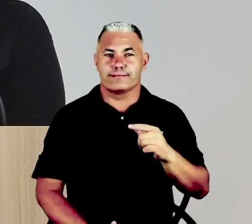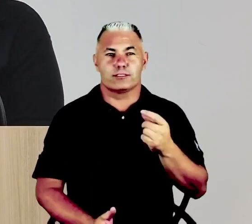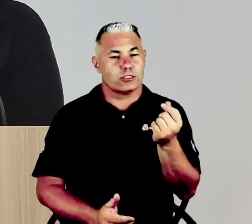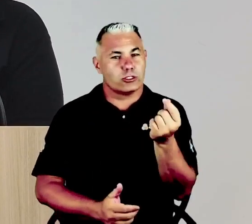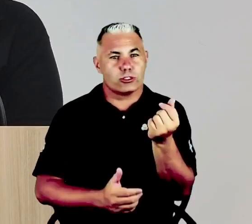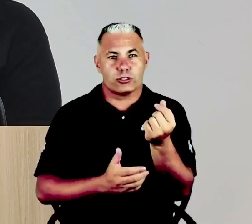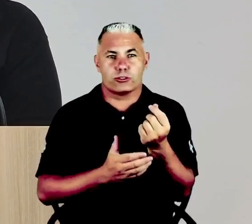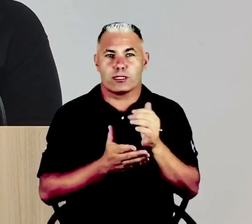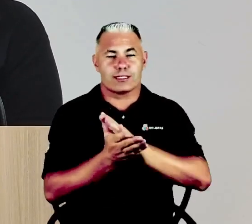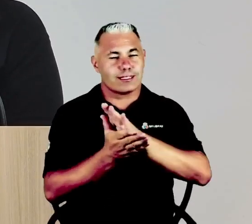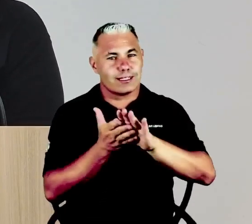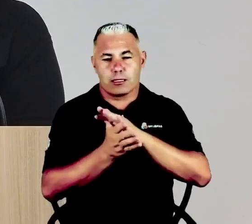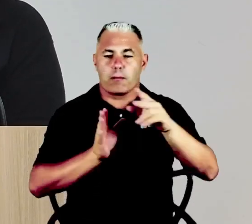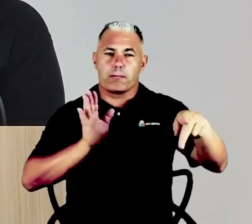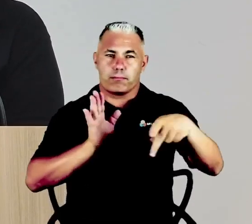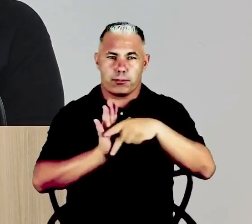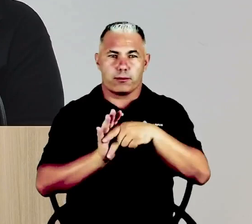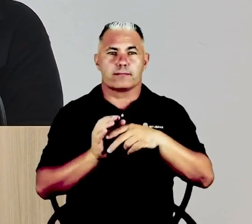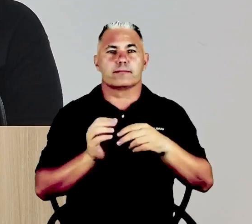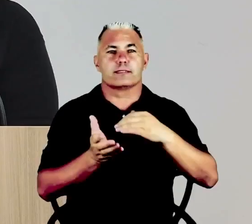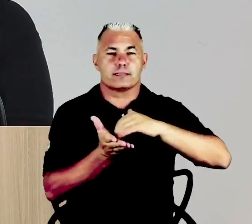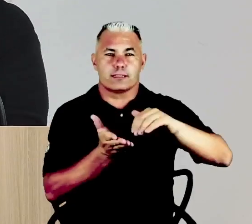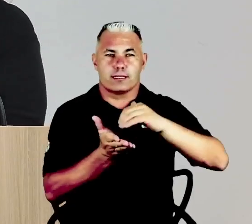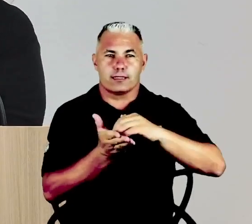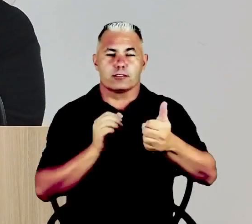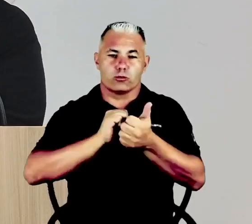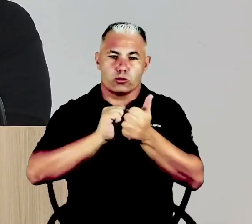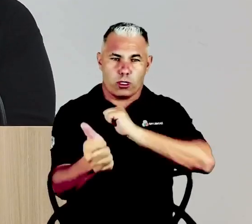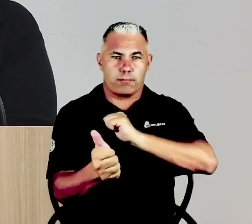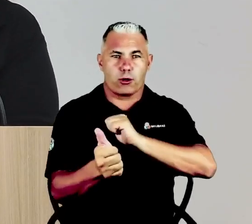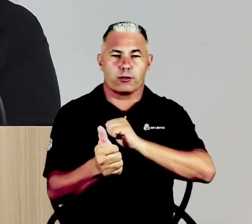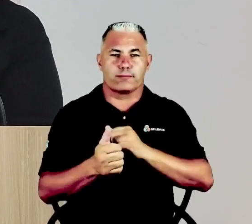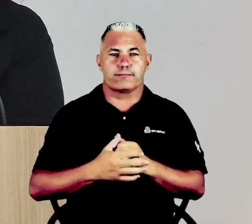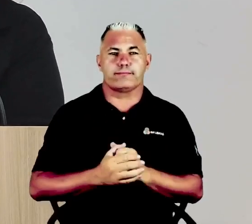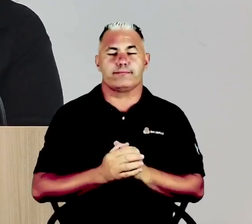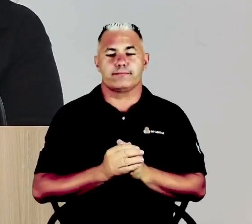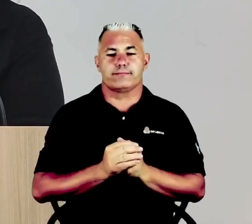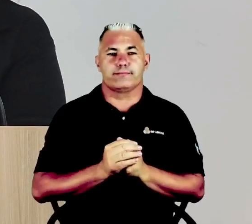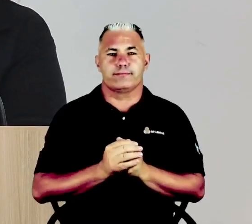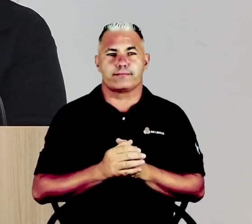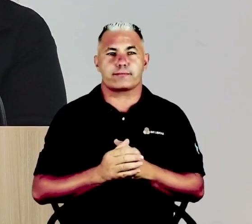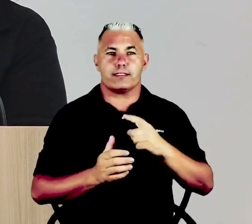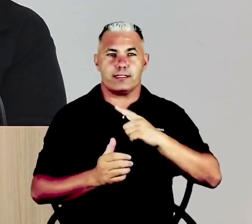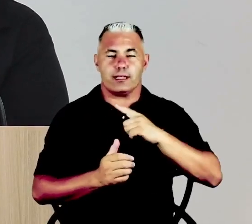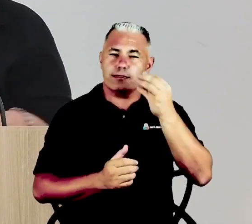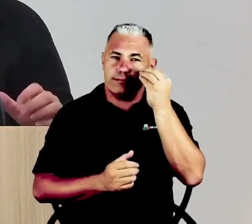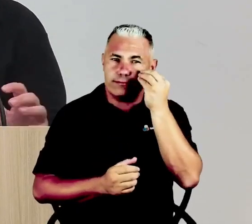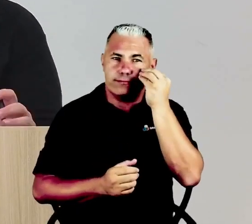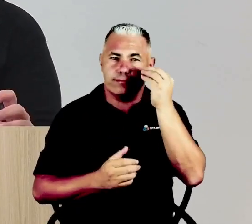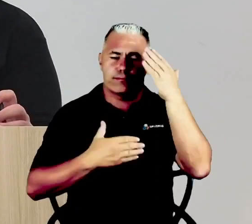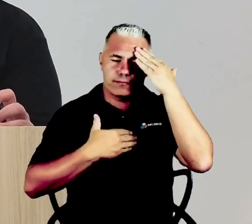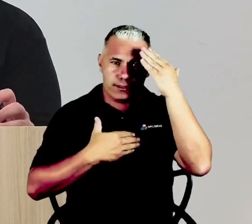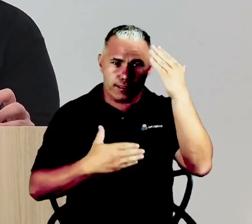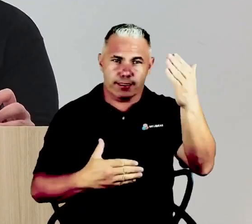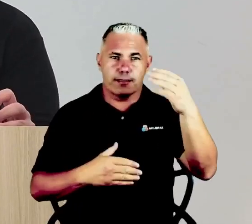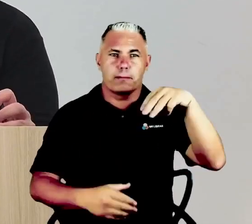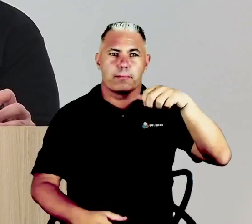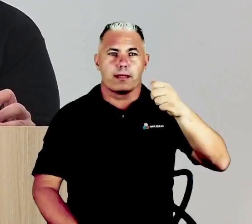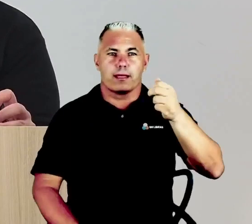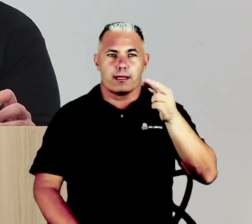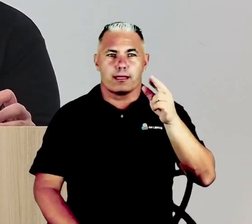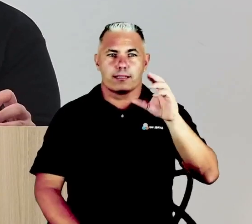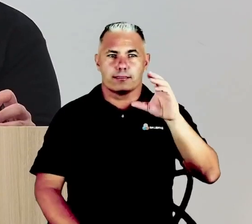secretário já, e ele falou que tem um projeto desse em mente, que ele vai colocar em prática. Então, muito obrigada, Marcelo, por sempre me atender.